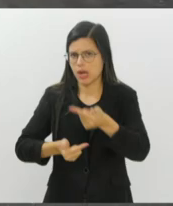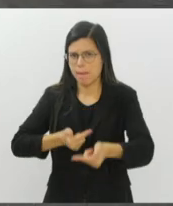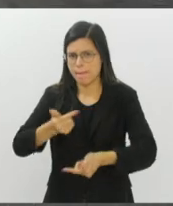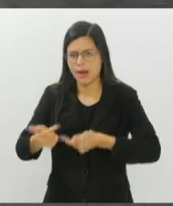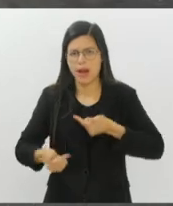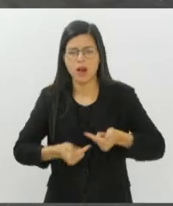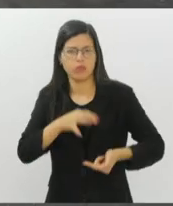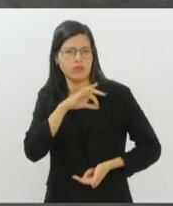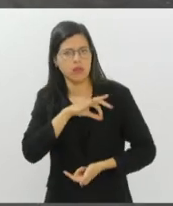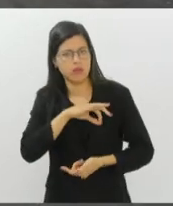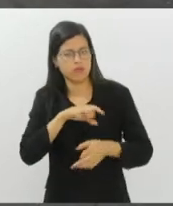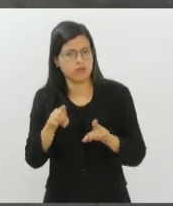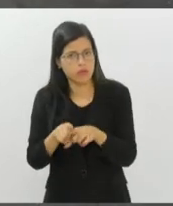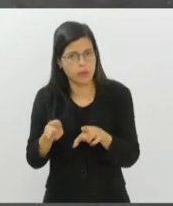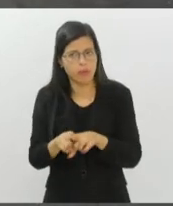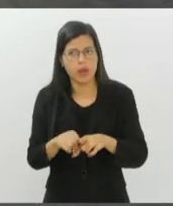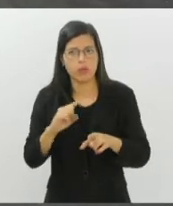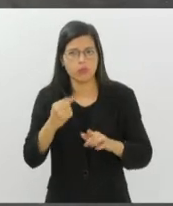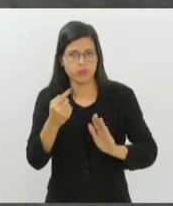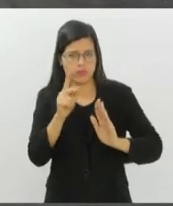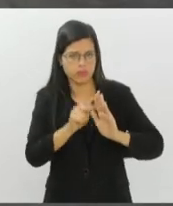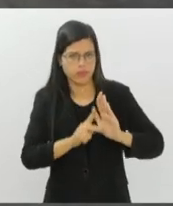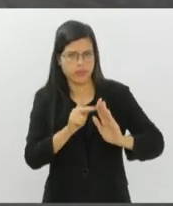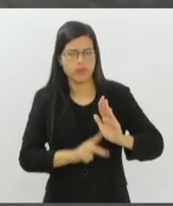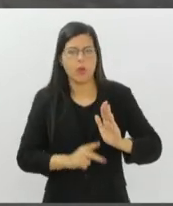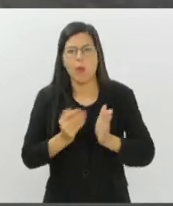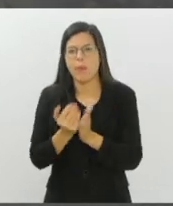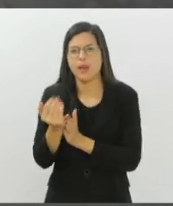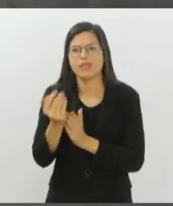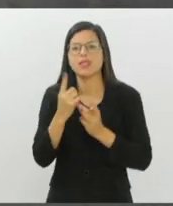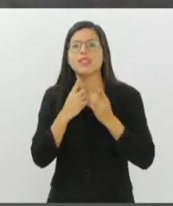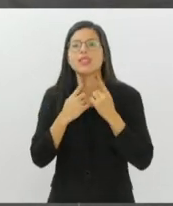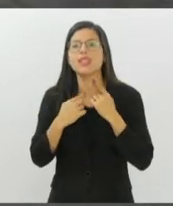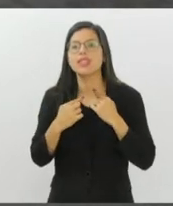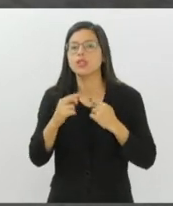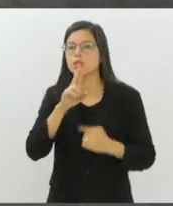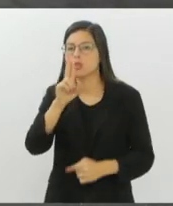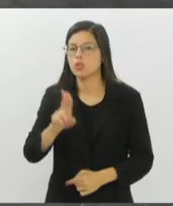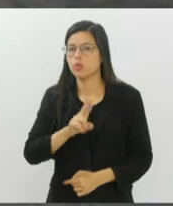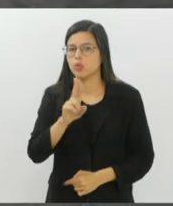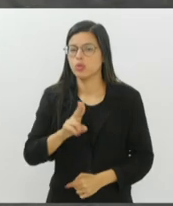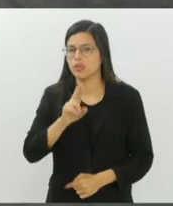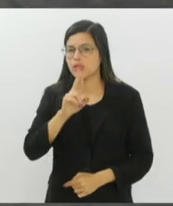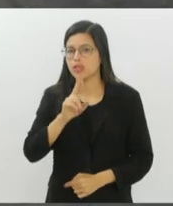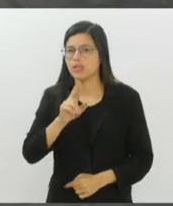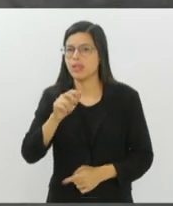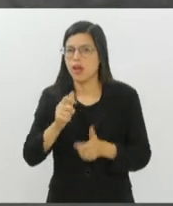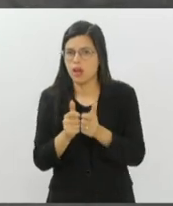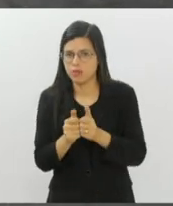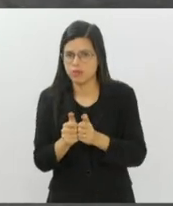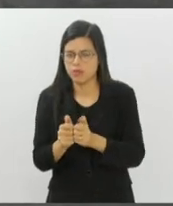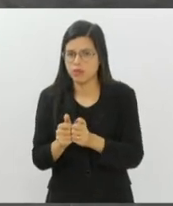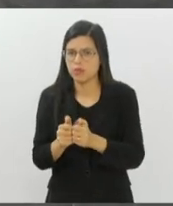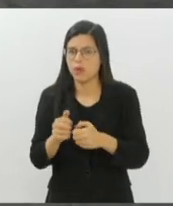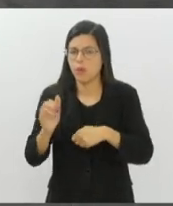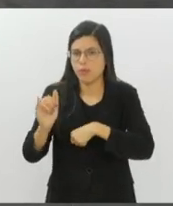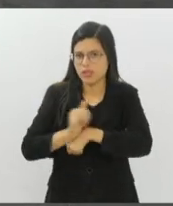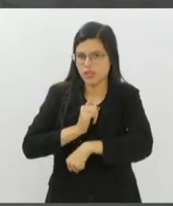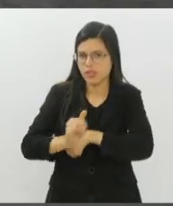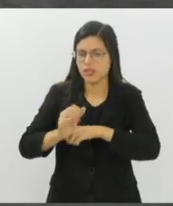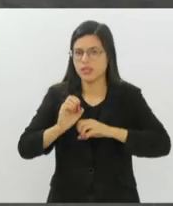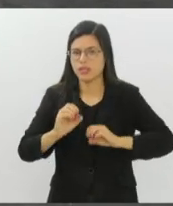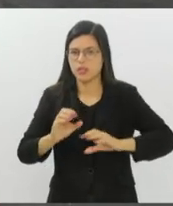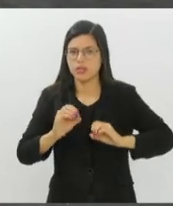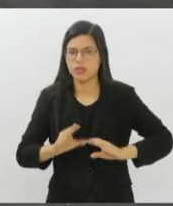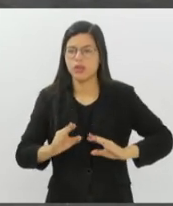enfim. Então, o nosso projeto nasce desse desejo um pouco de usar o game como ferramenta de educação, mas principalmente com esse